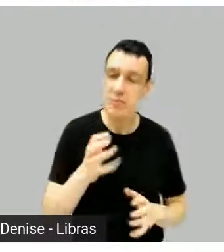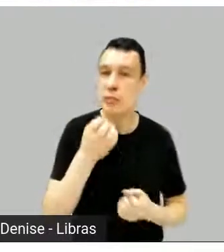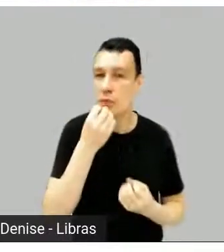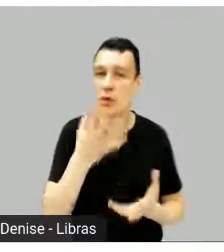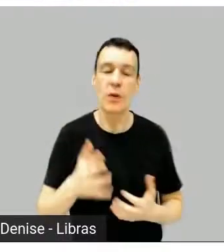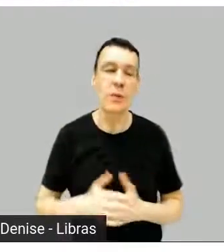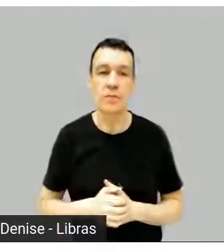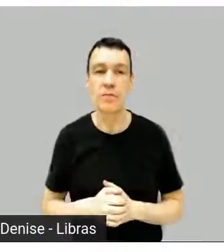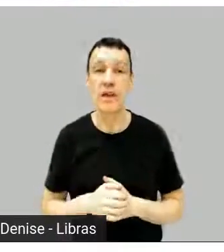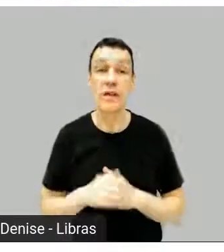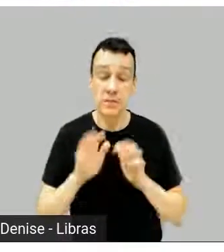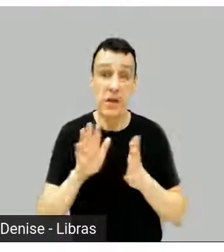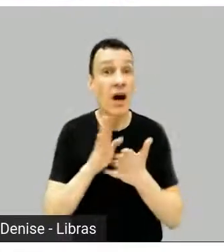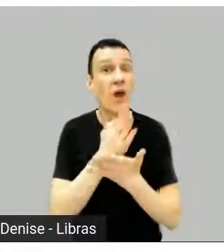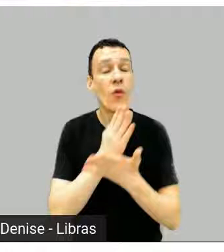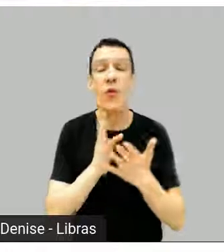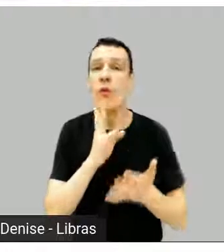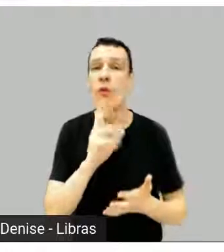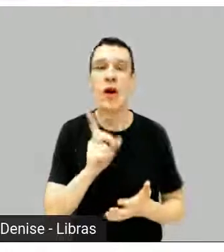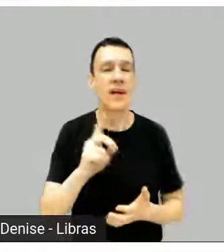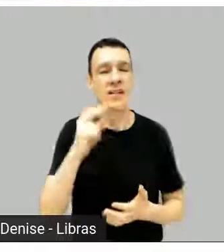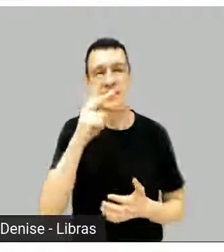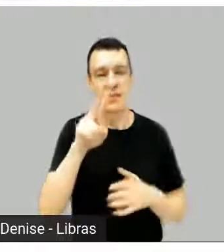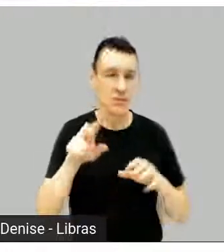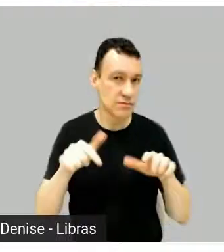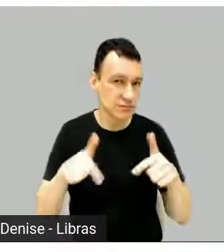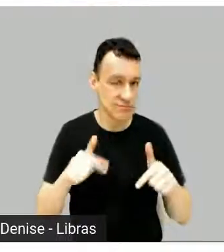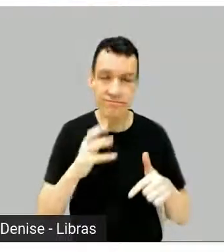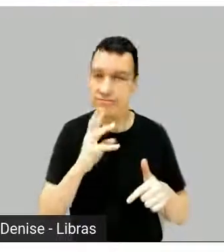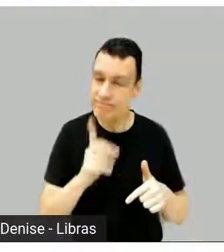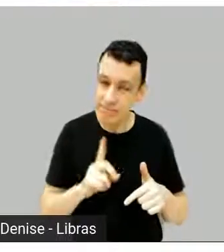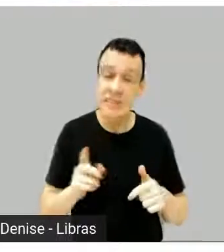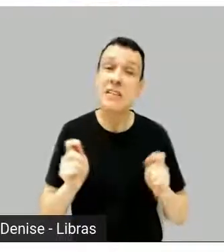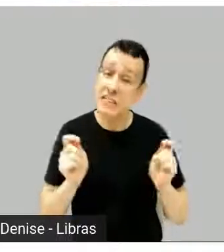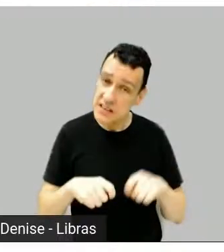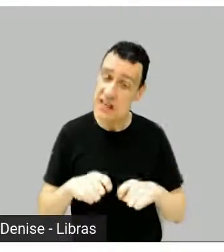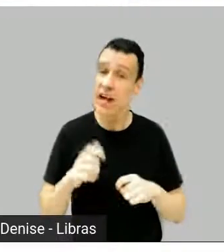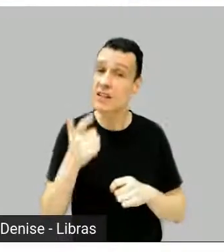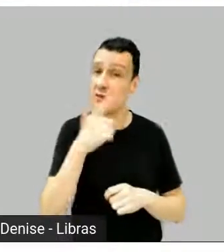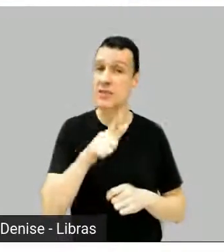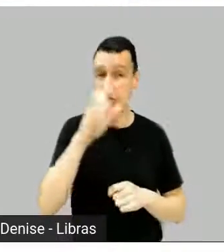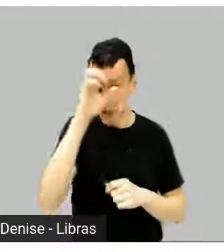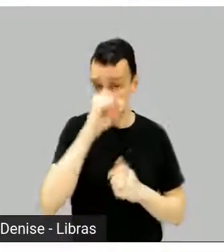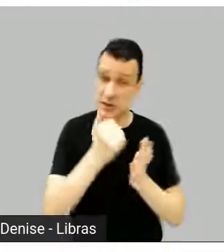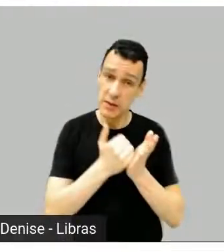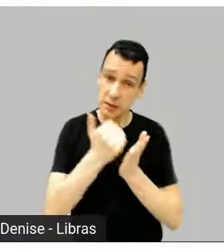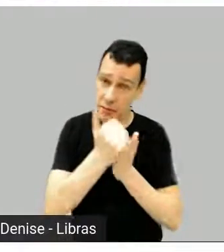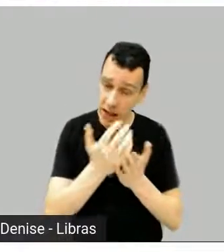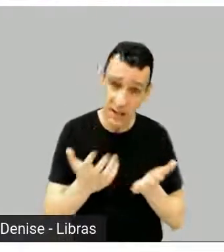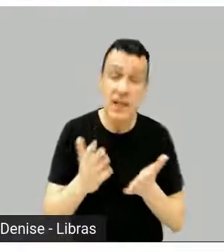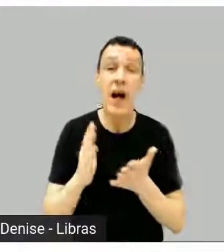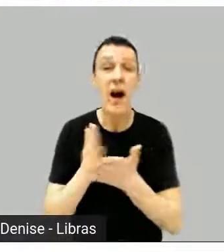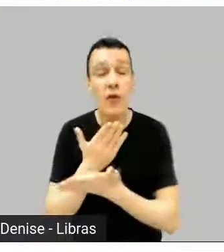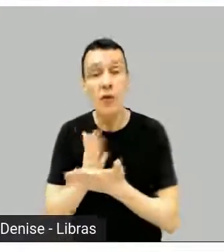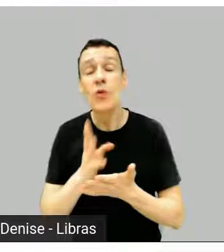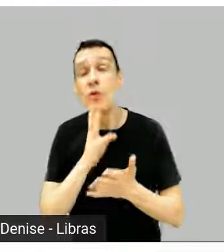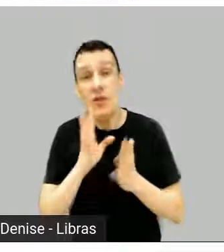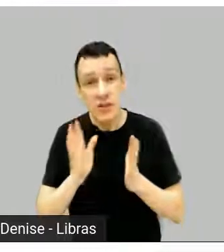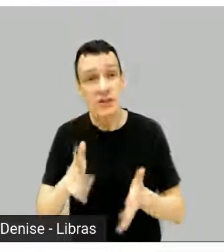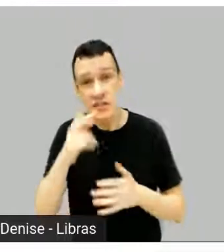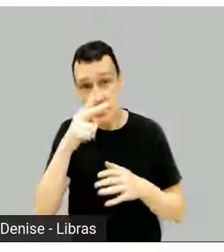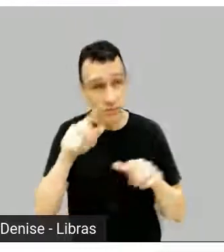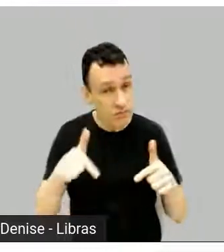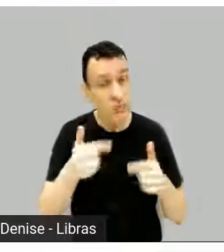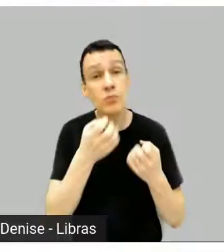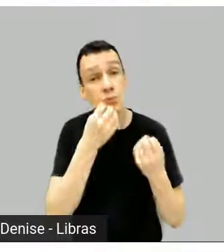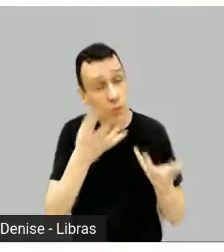quem não conhecia seu trabalho, né? Conhecer um pouco melhor e quem conhecia também, né? Pode já saber mais de você,